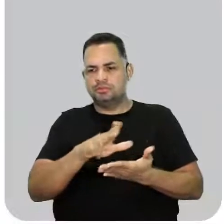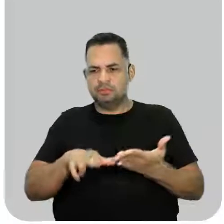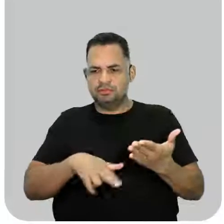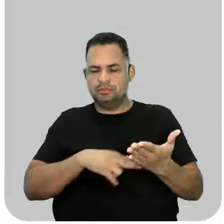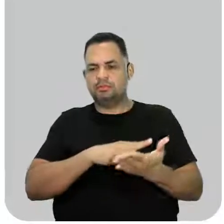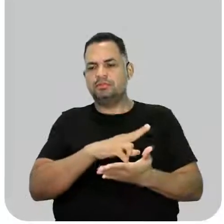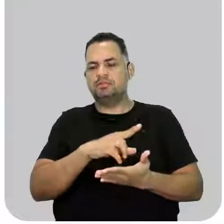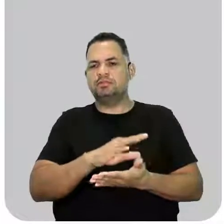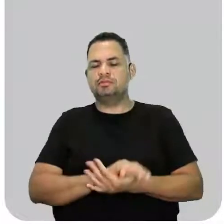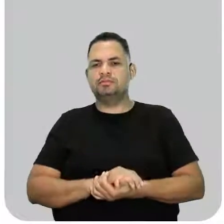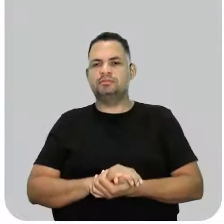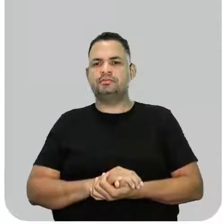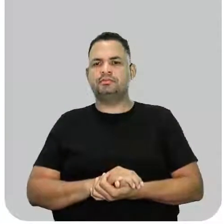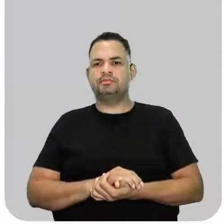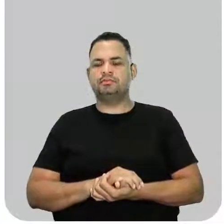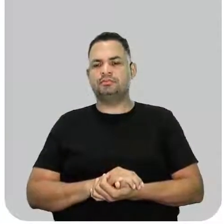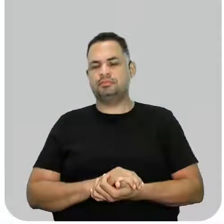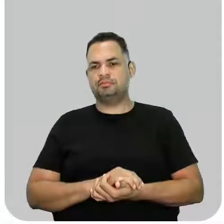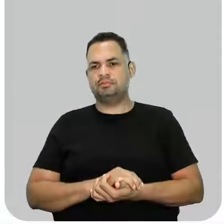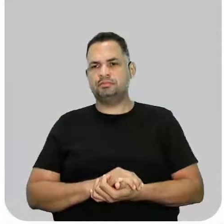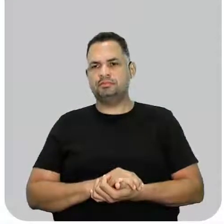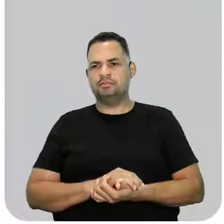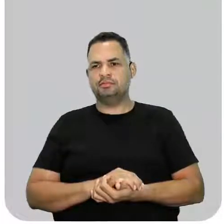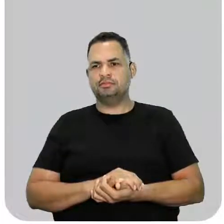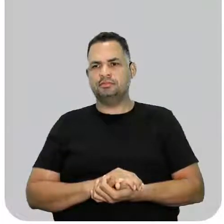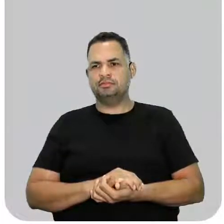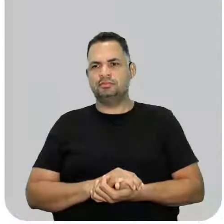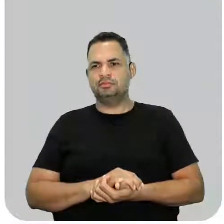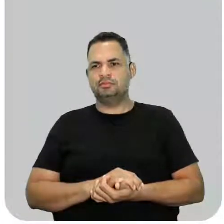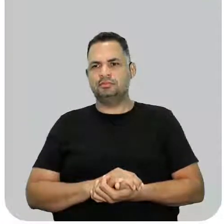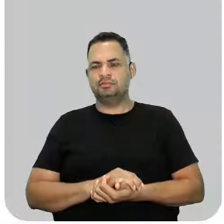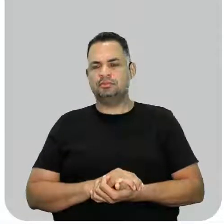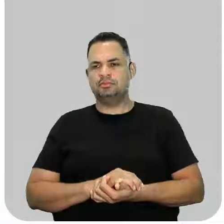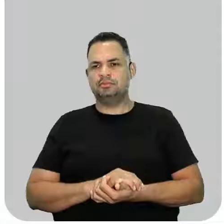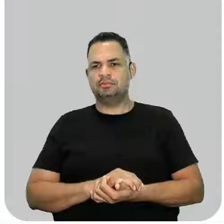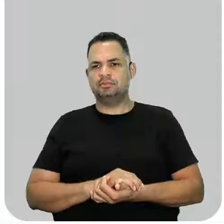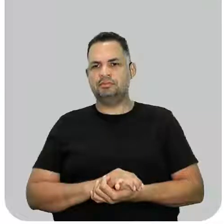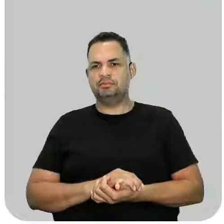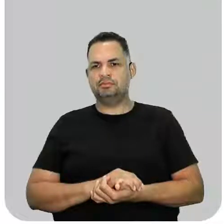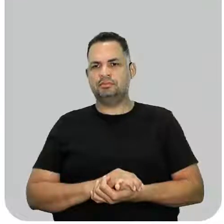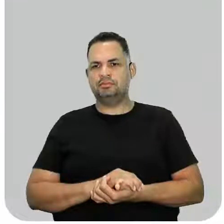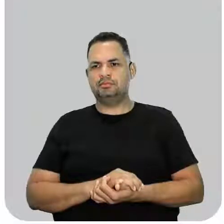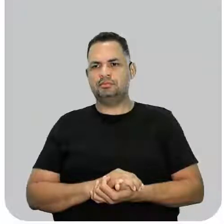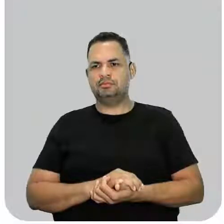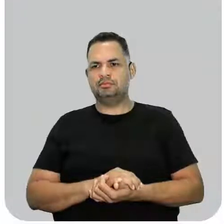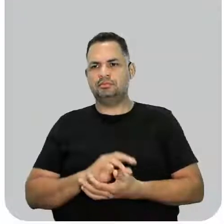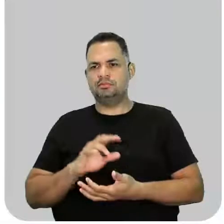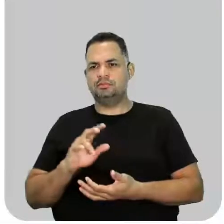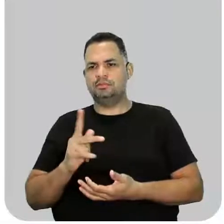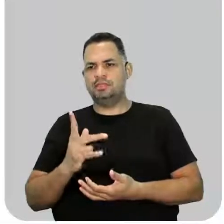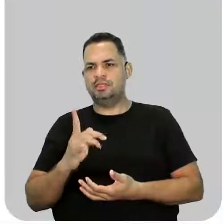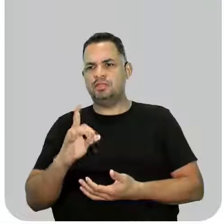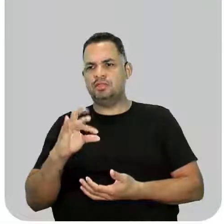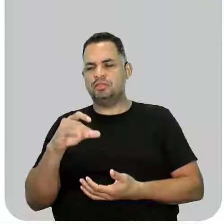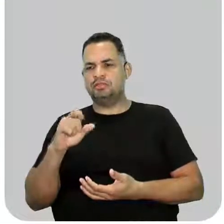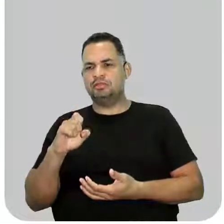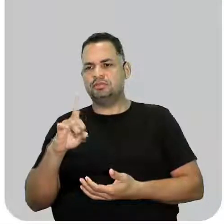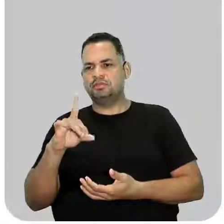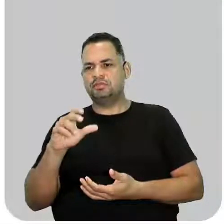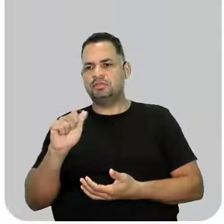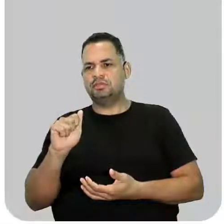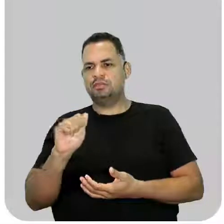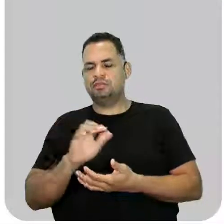insaturada ou muitas insaturações. E ele fala outro detalhe, que ele tem que ter uma hidroxila no